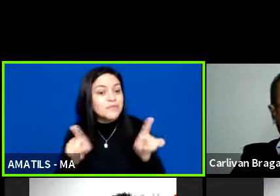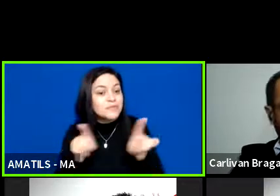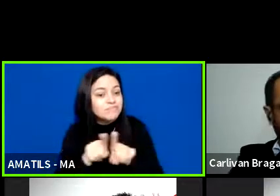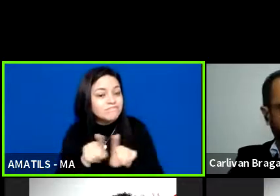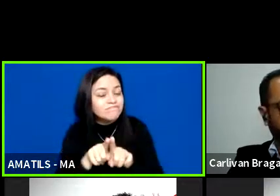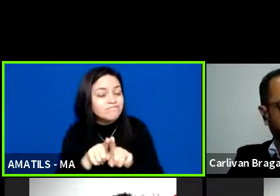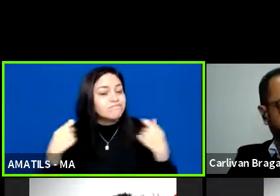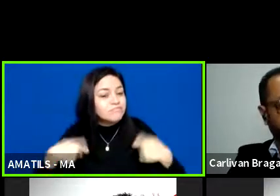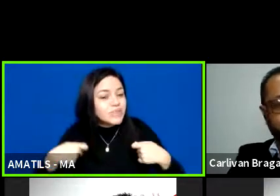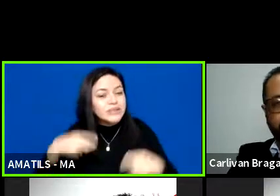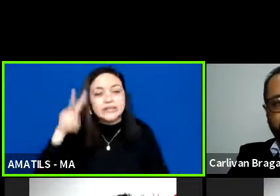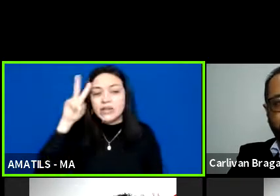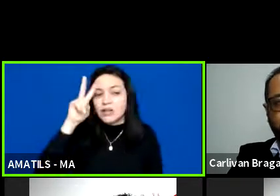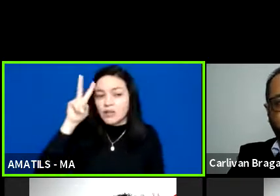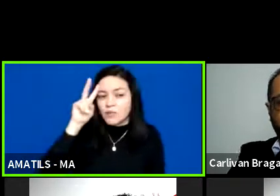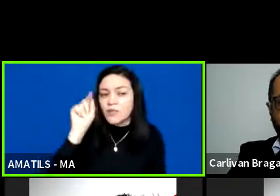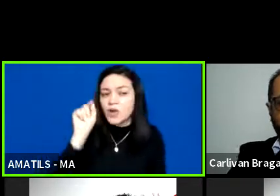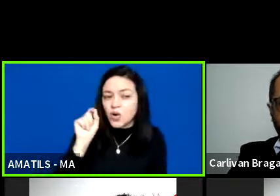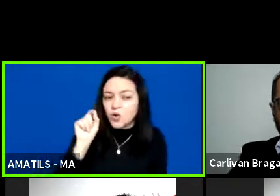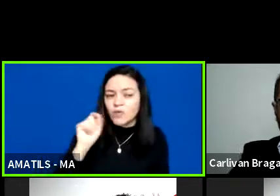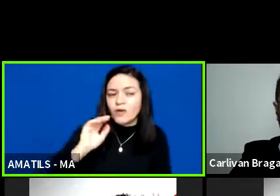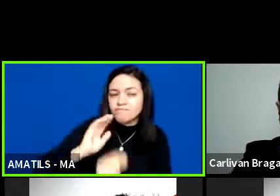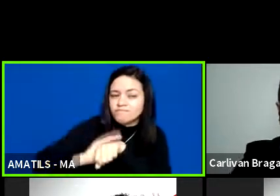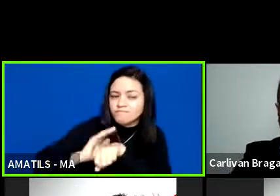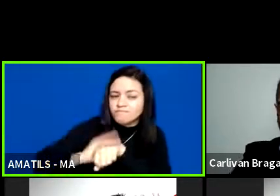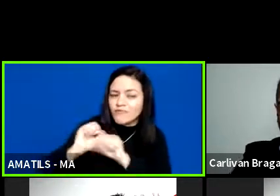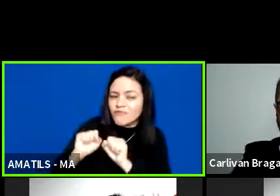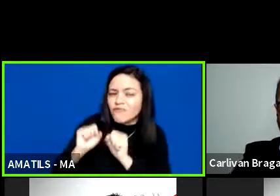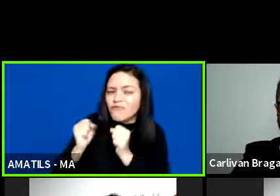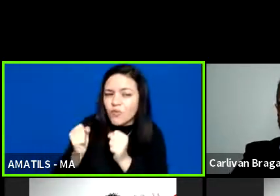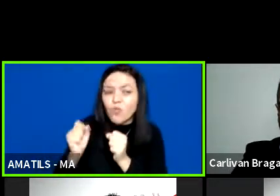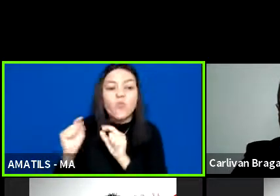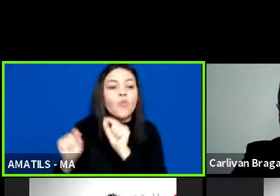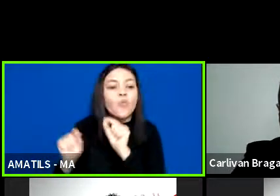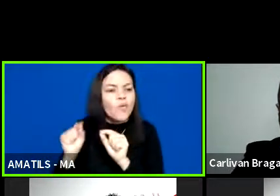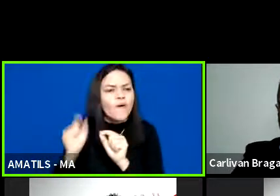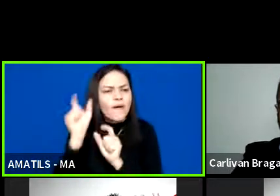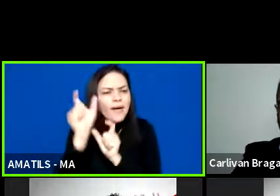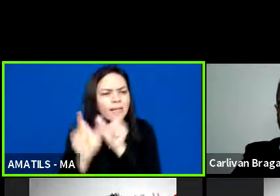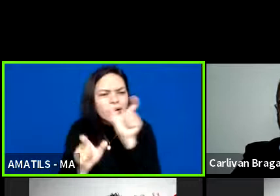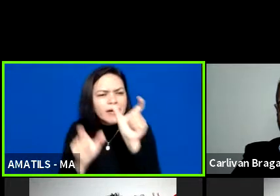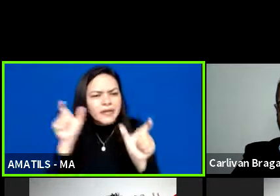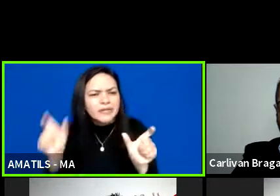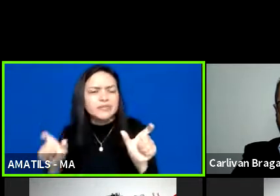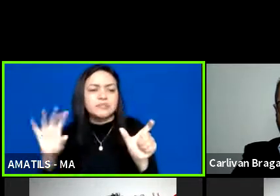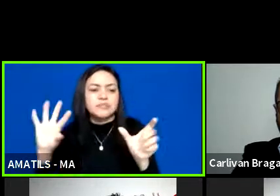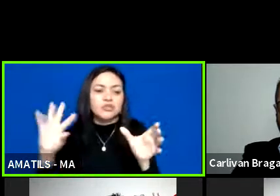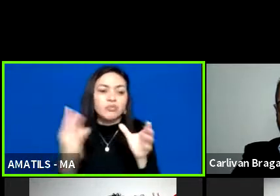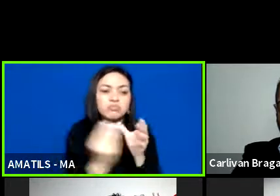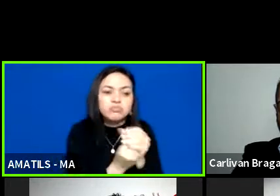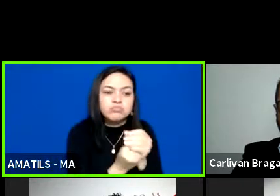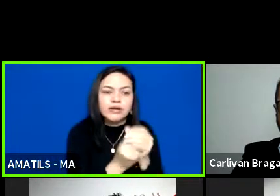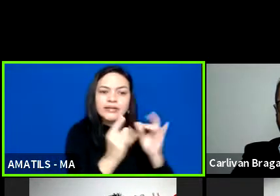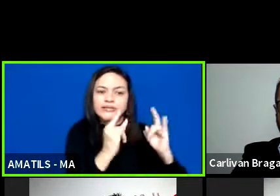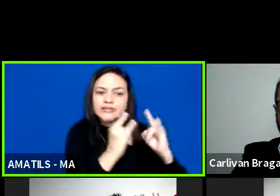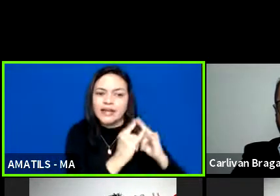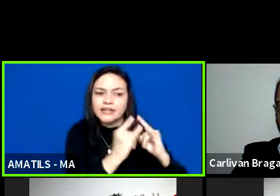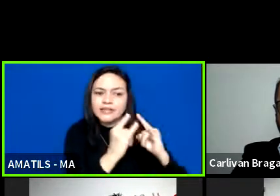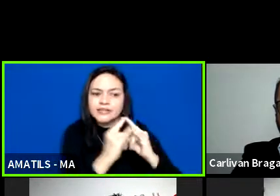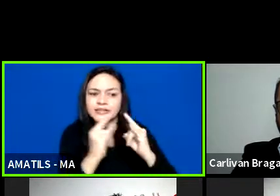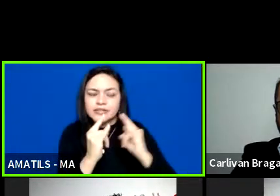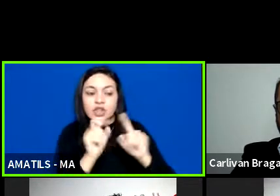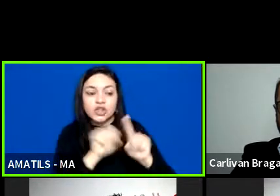e reforçar, sobretudo, as pessoas que compõem as instituições da sociedade